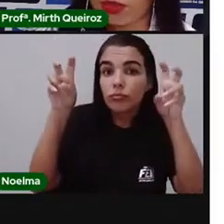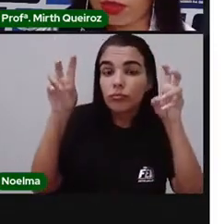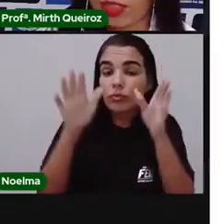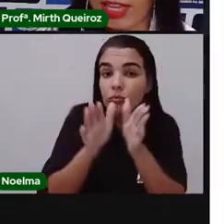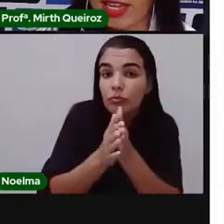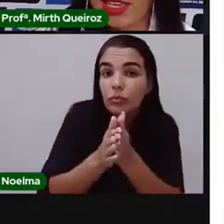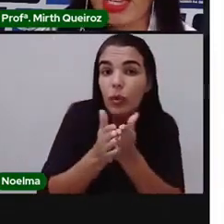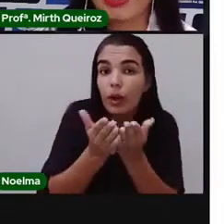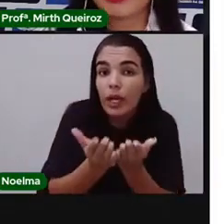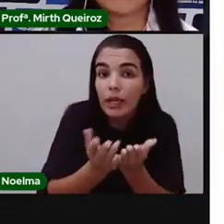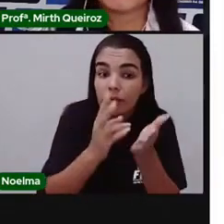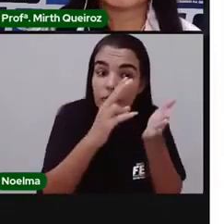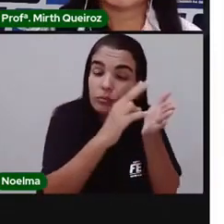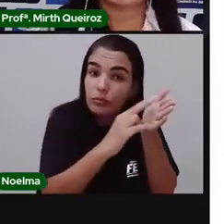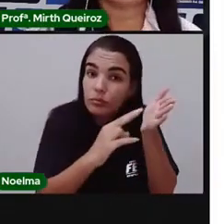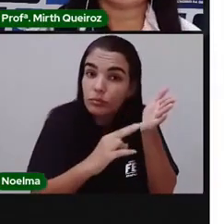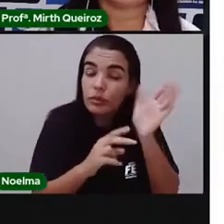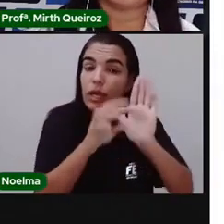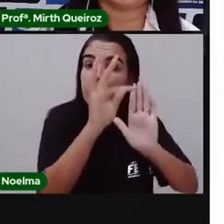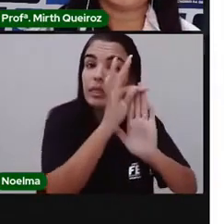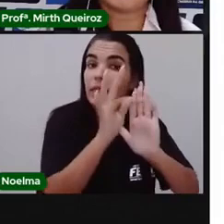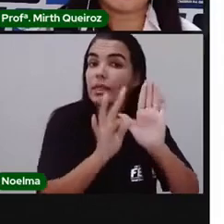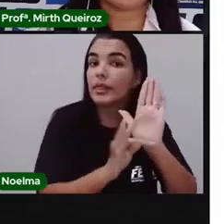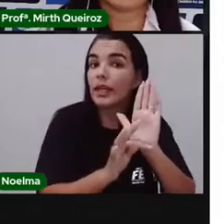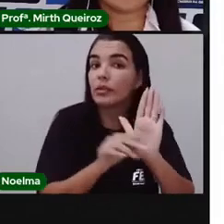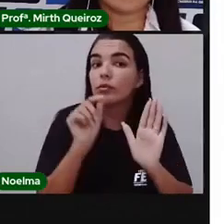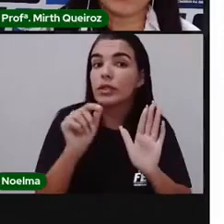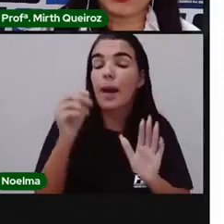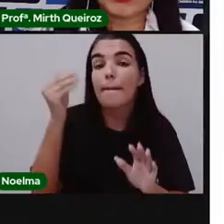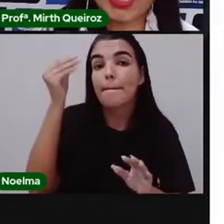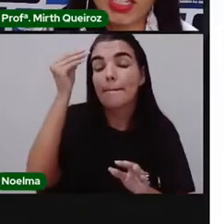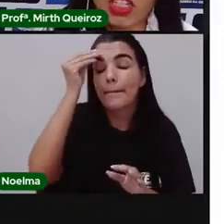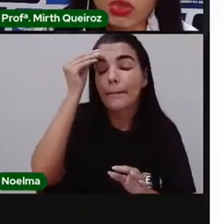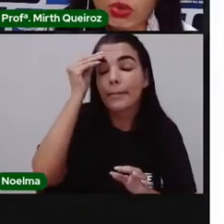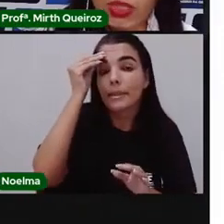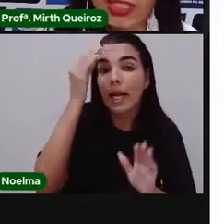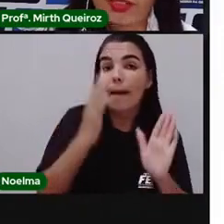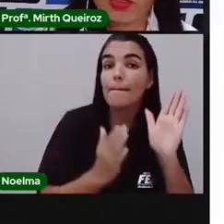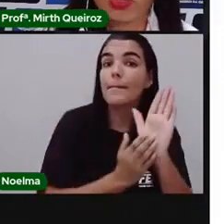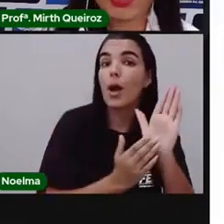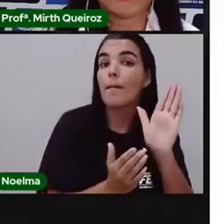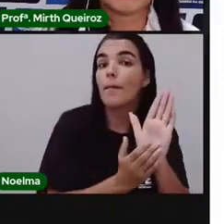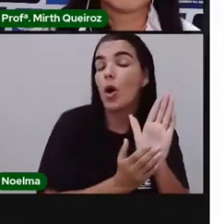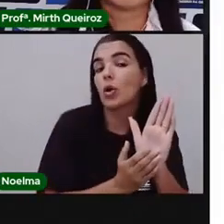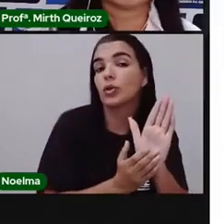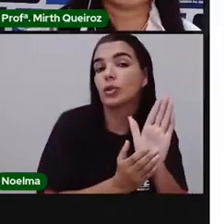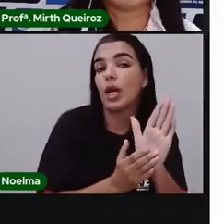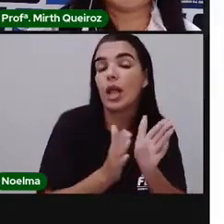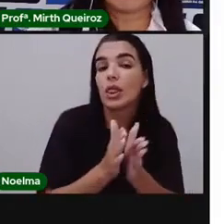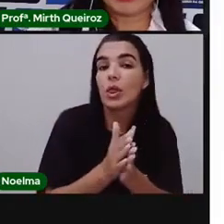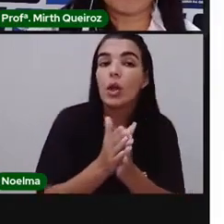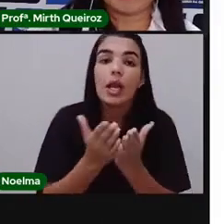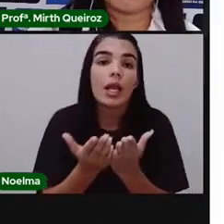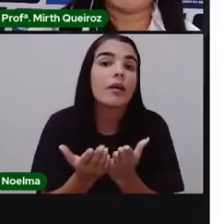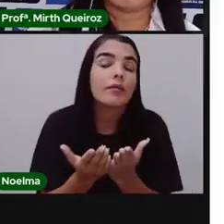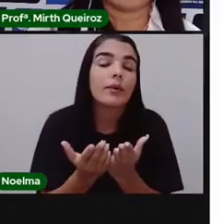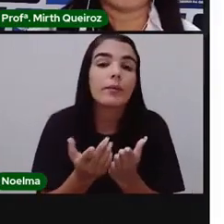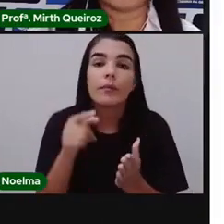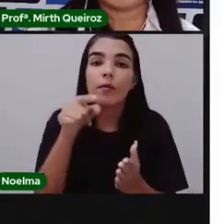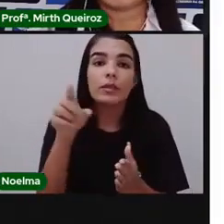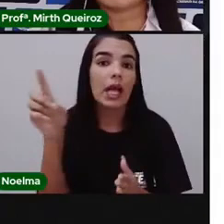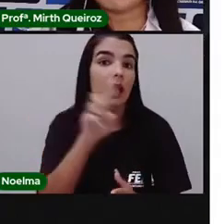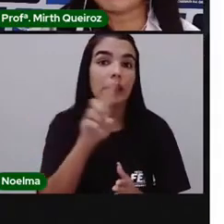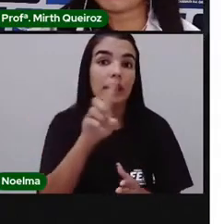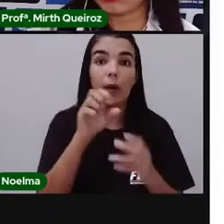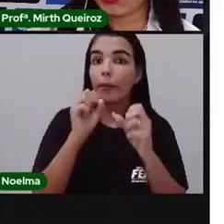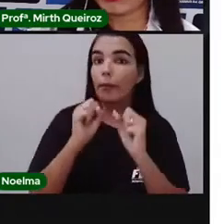livro, tá? Então, vocês têm que entender a proposta do livro. Vocês não devem escrever